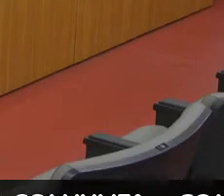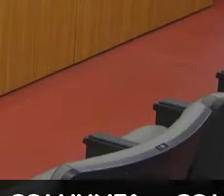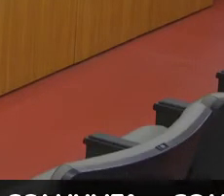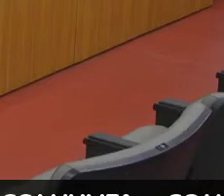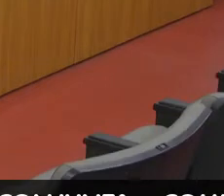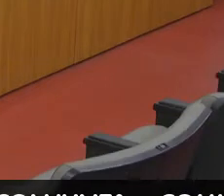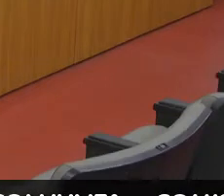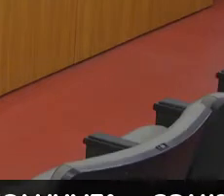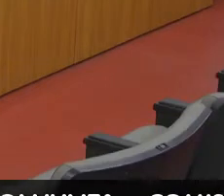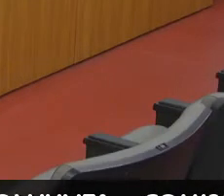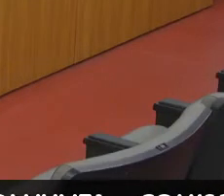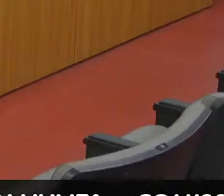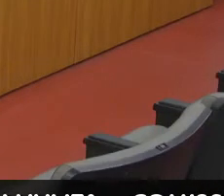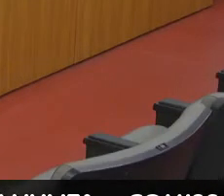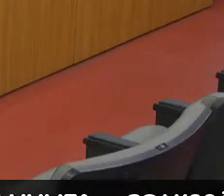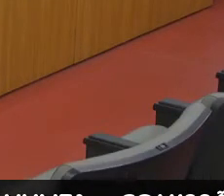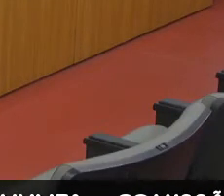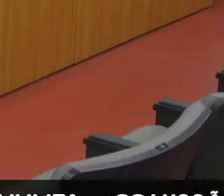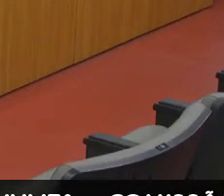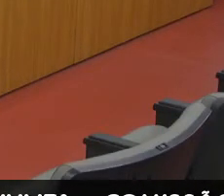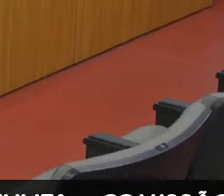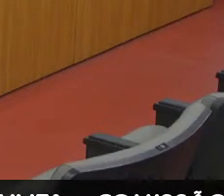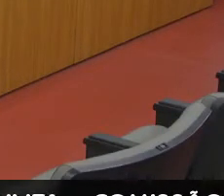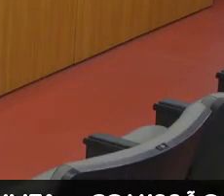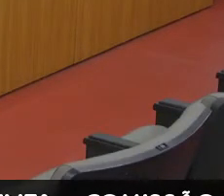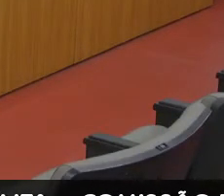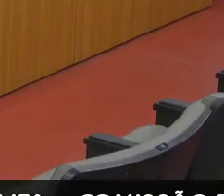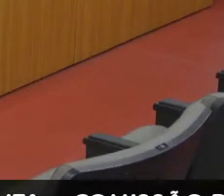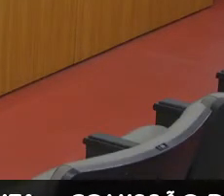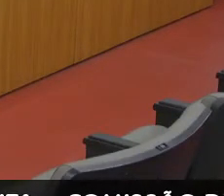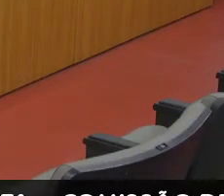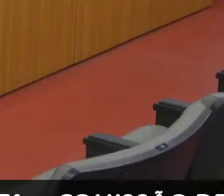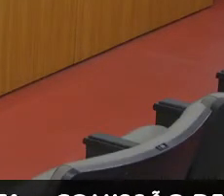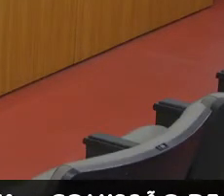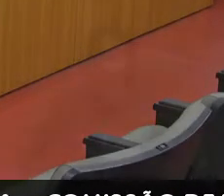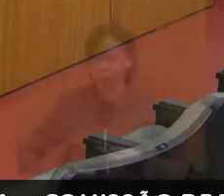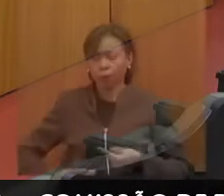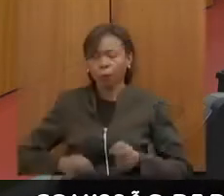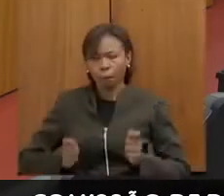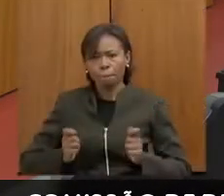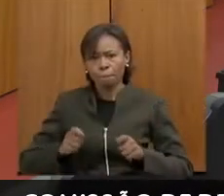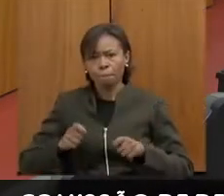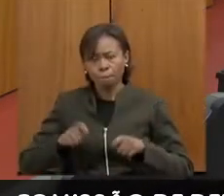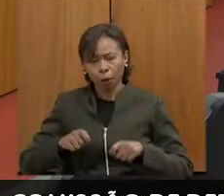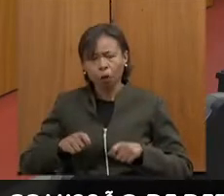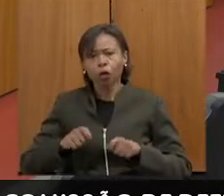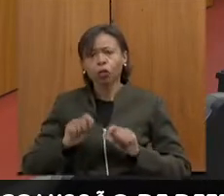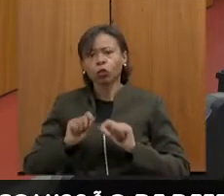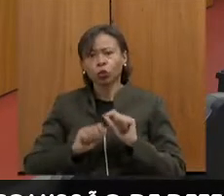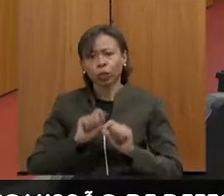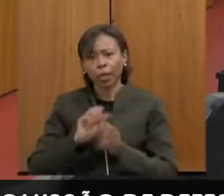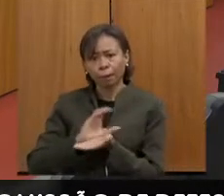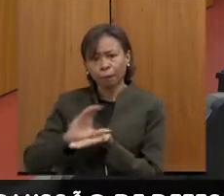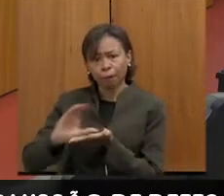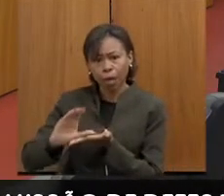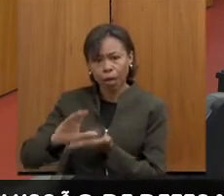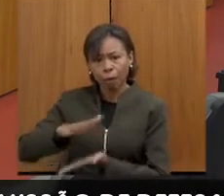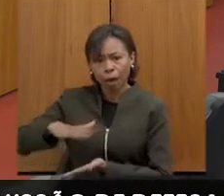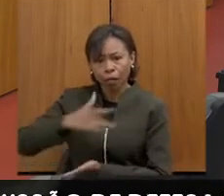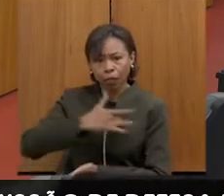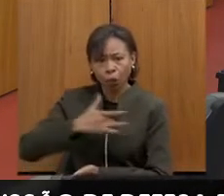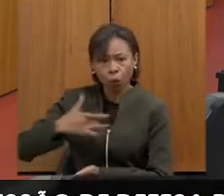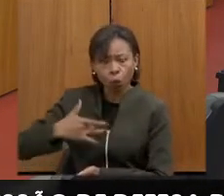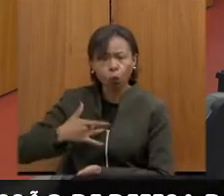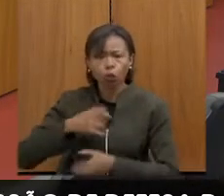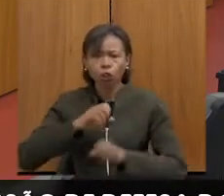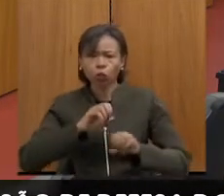os objetivos de políticas públicas. Eu tenho uma capacidade de fornecer recursos para a saúde, para a educação,